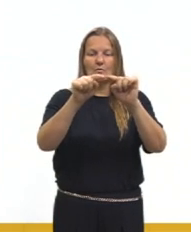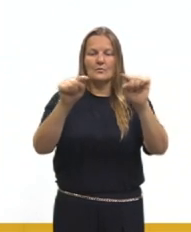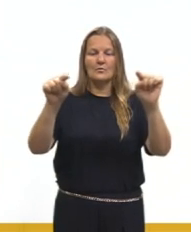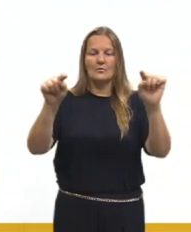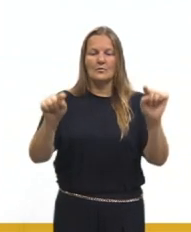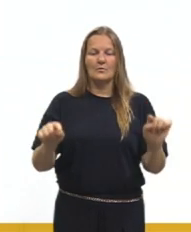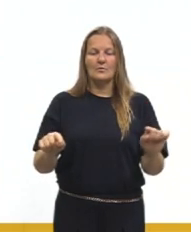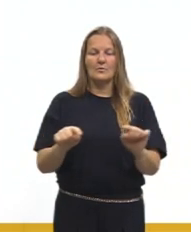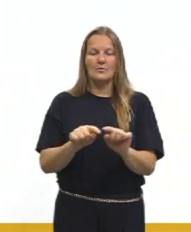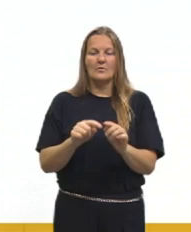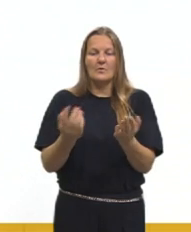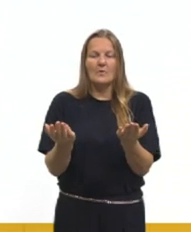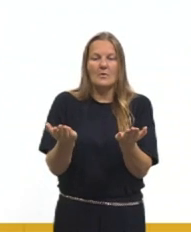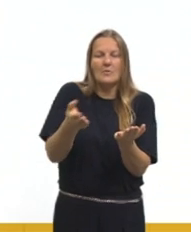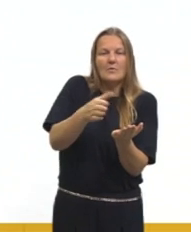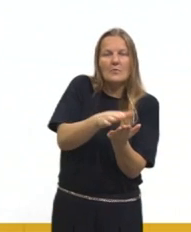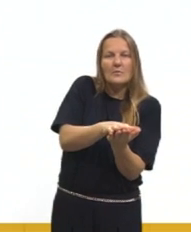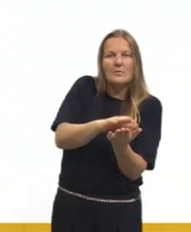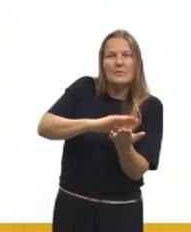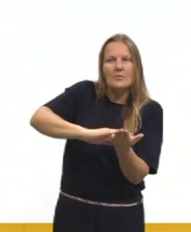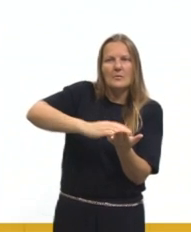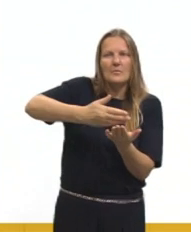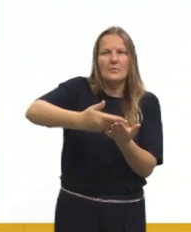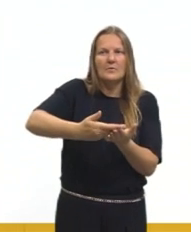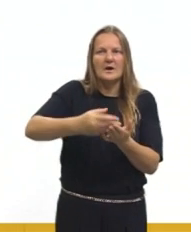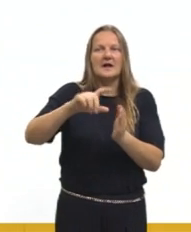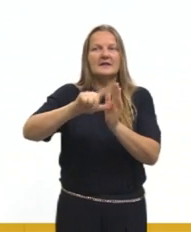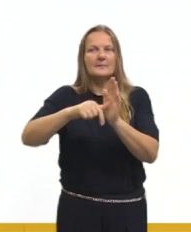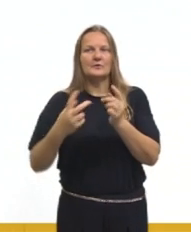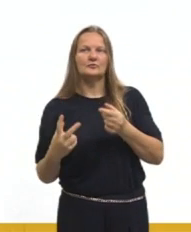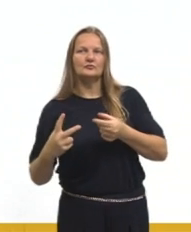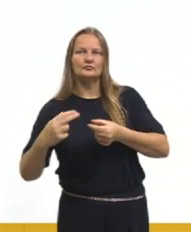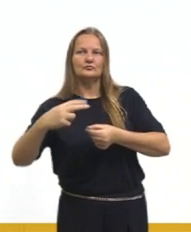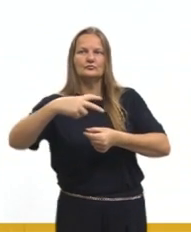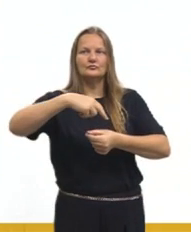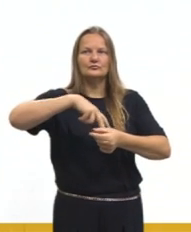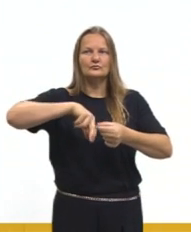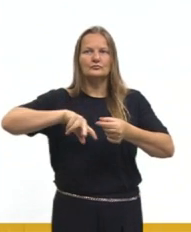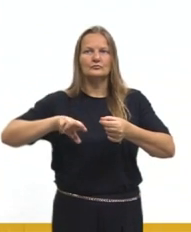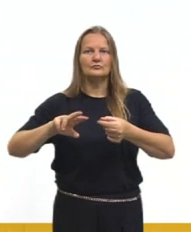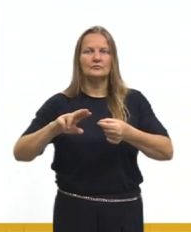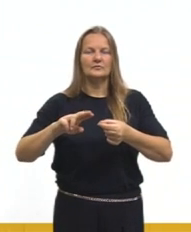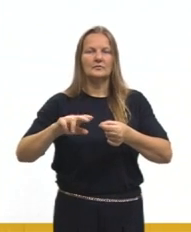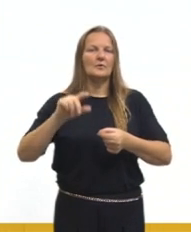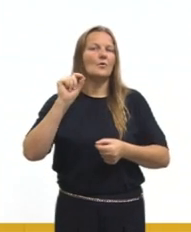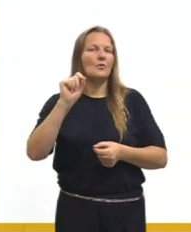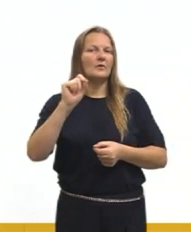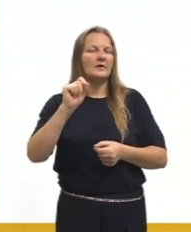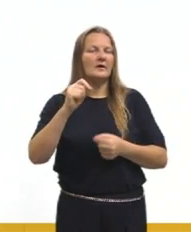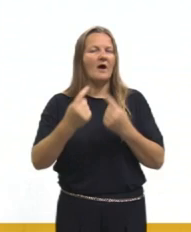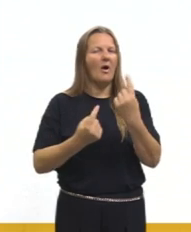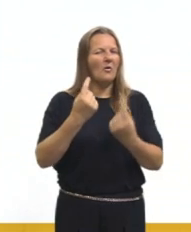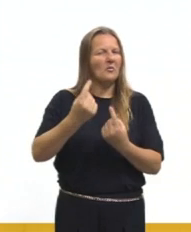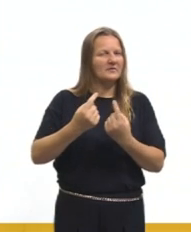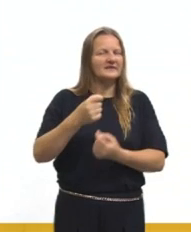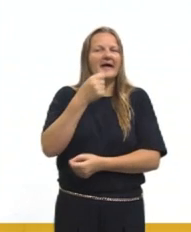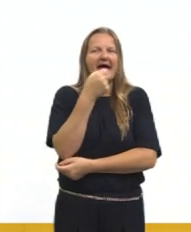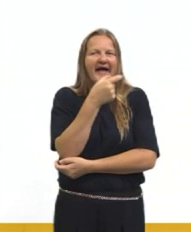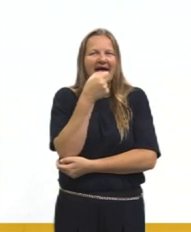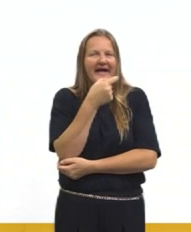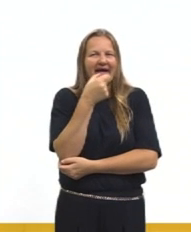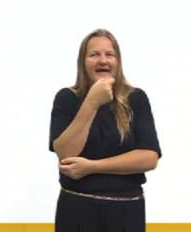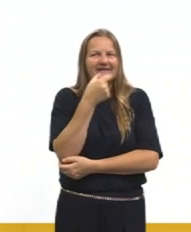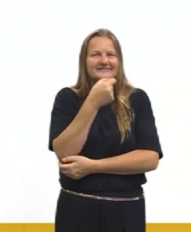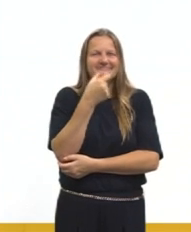dobraduras. E depois um recorte. Essa questão aqui, gente, eu vi que gerou alguns memes. Algumas